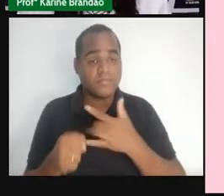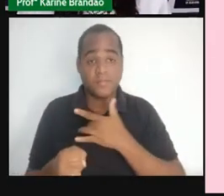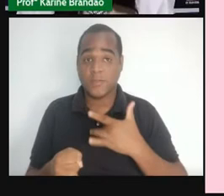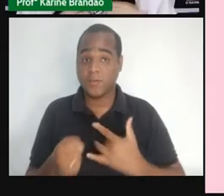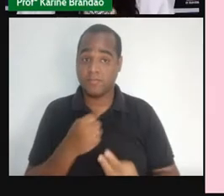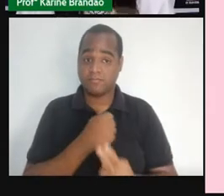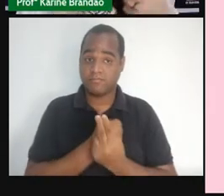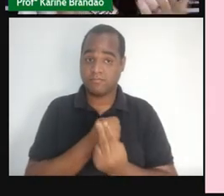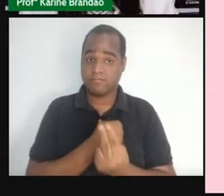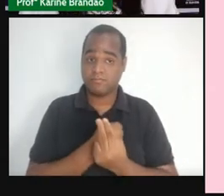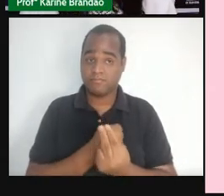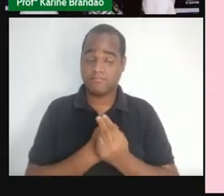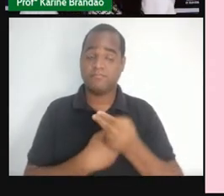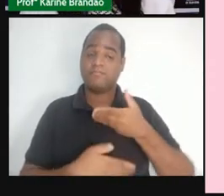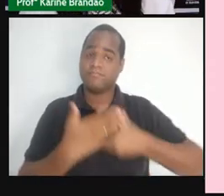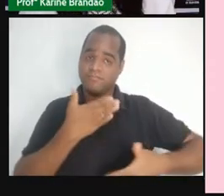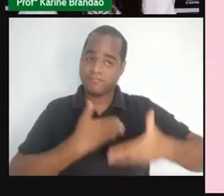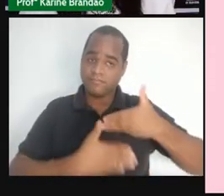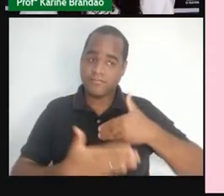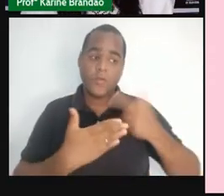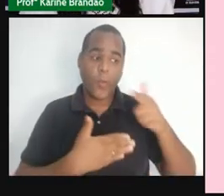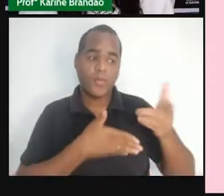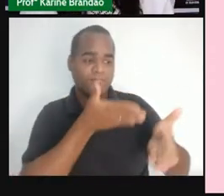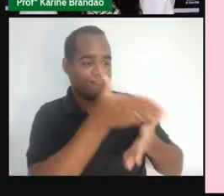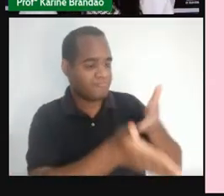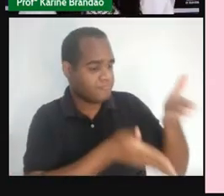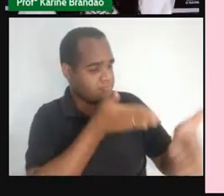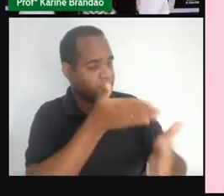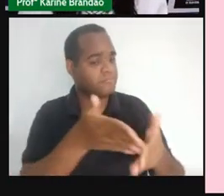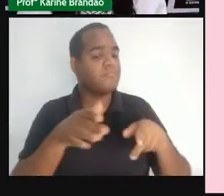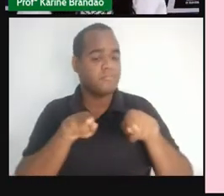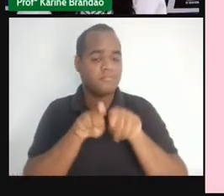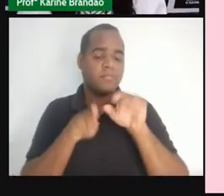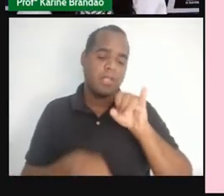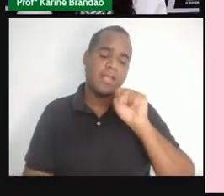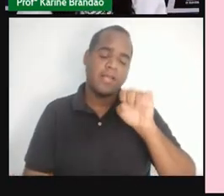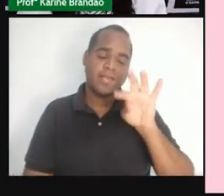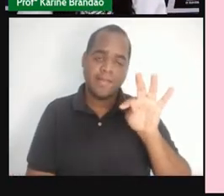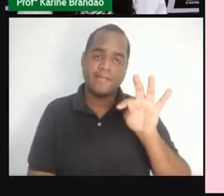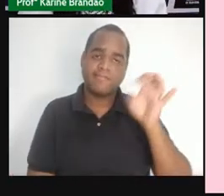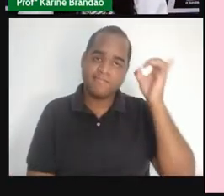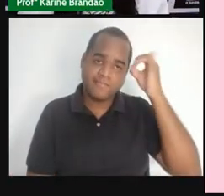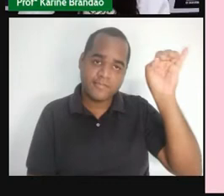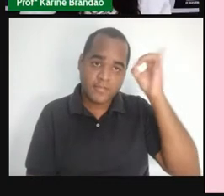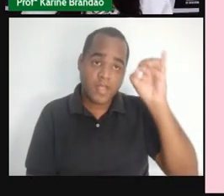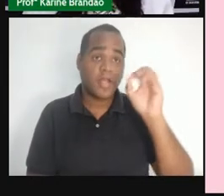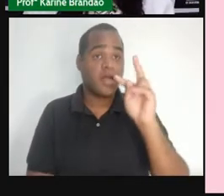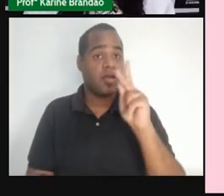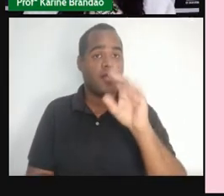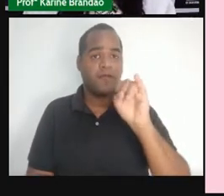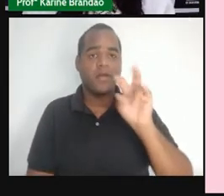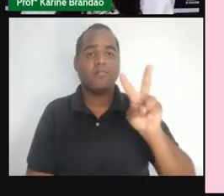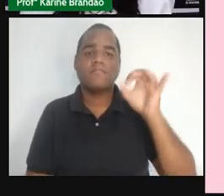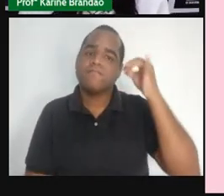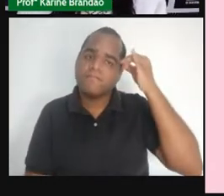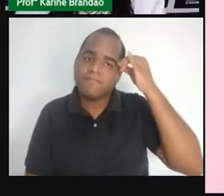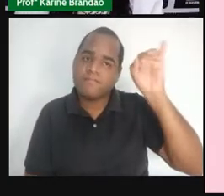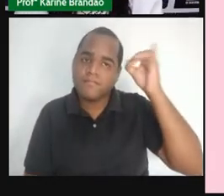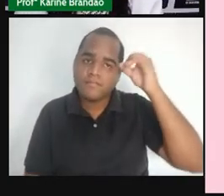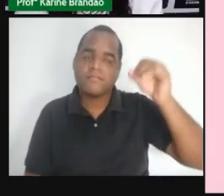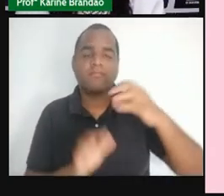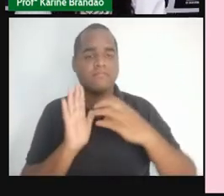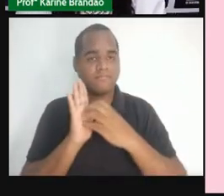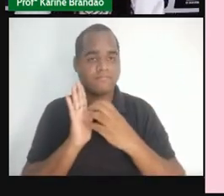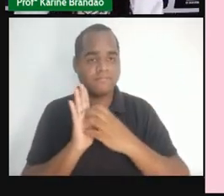nos prevenir e prevenir o outro, né? De qualquer IST, principalmente do HIV, nós vemos ao